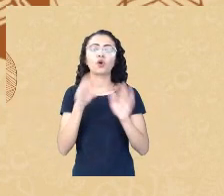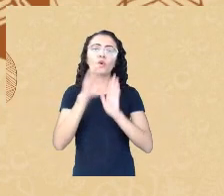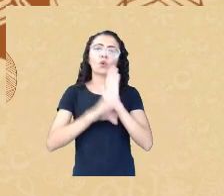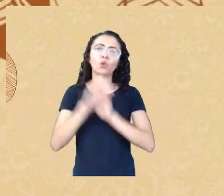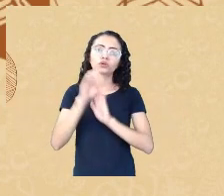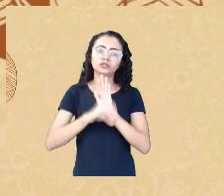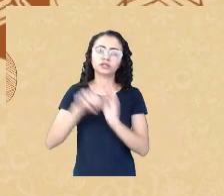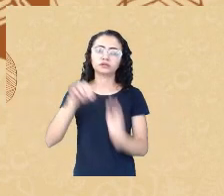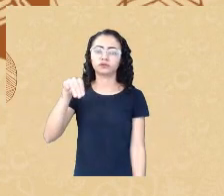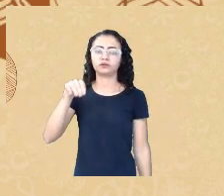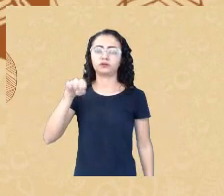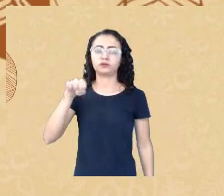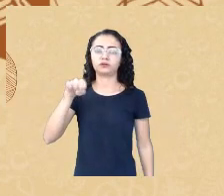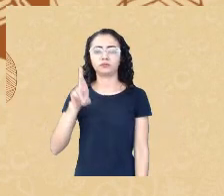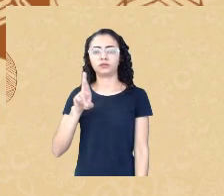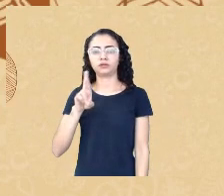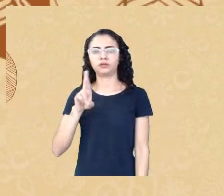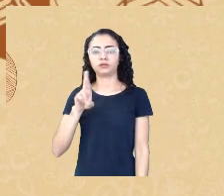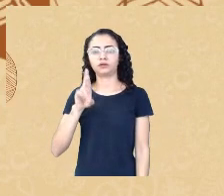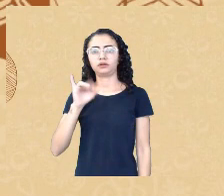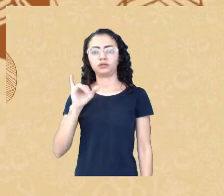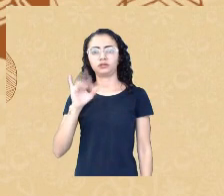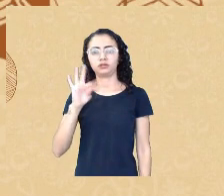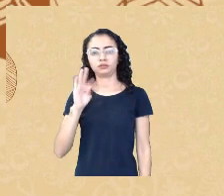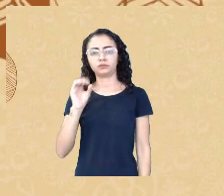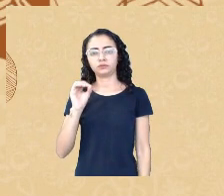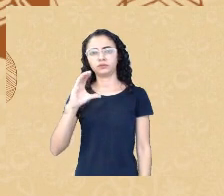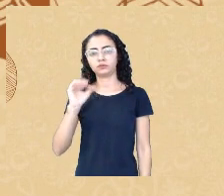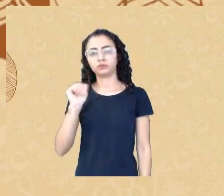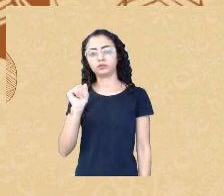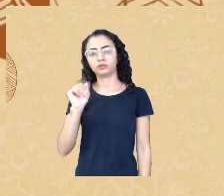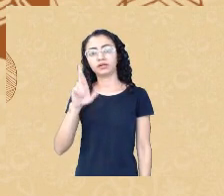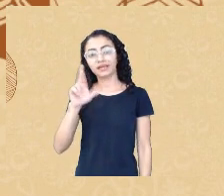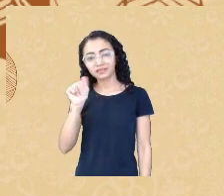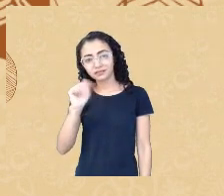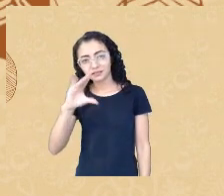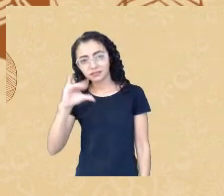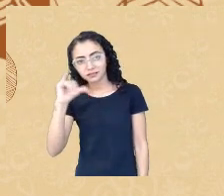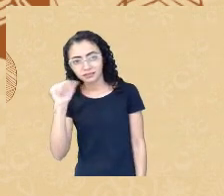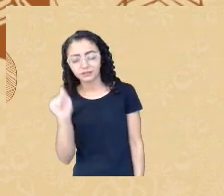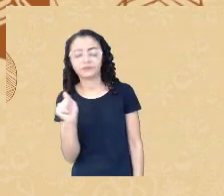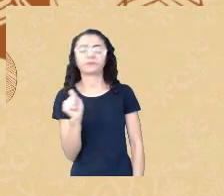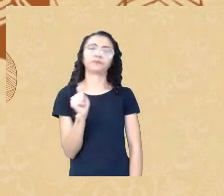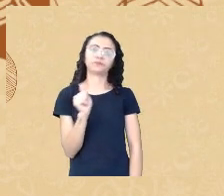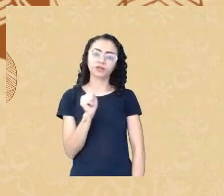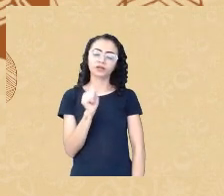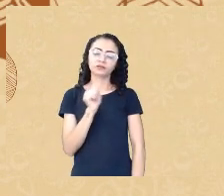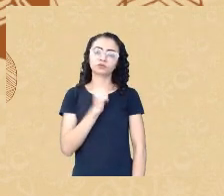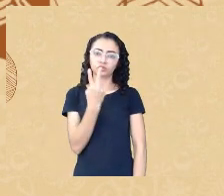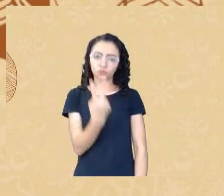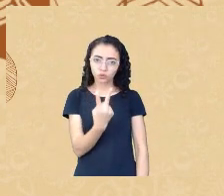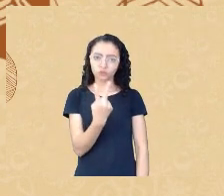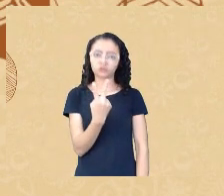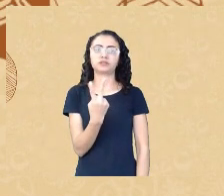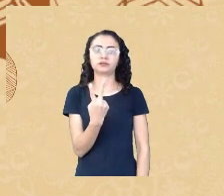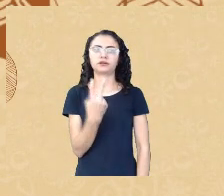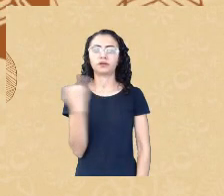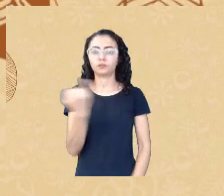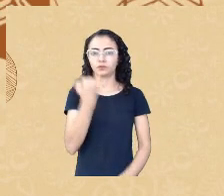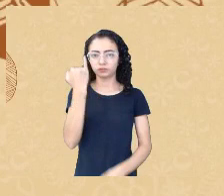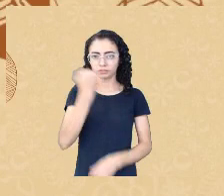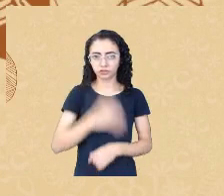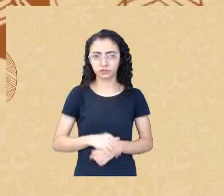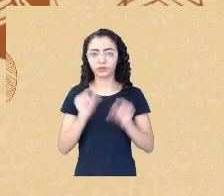conforme Geoffrey Butler e ele fala então da importância de dois componentes o mérito é composto de esforço e